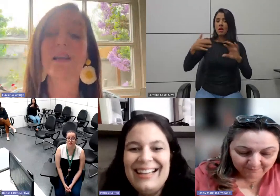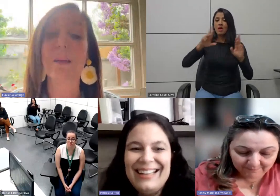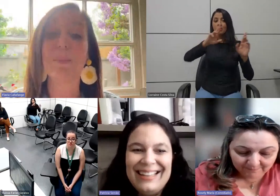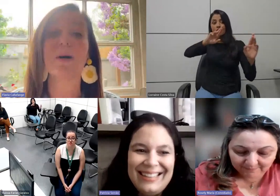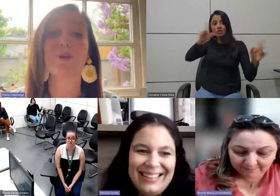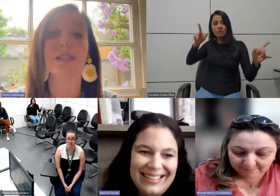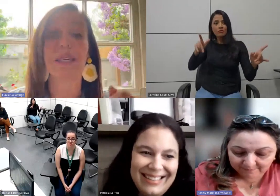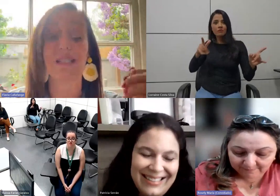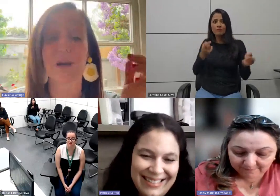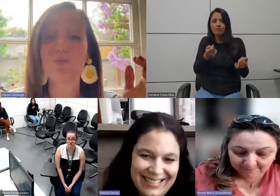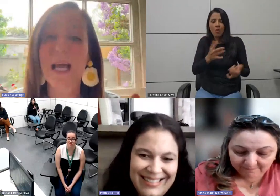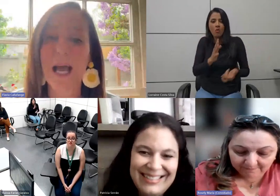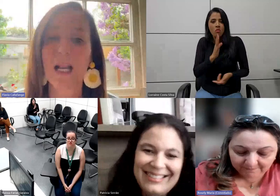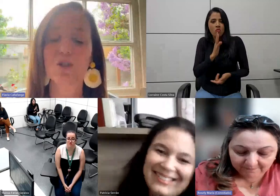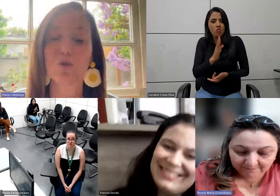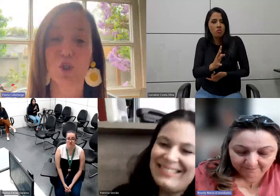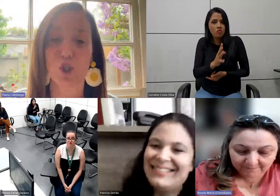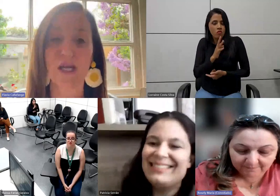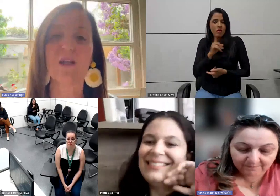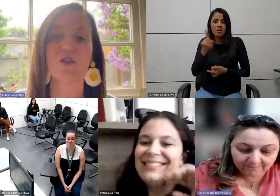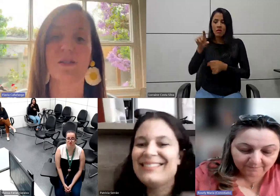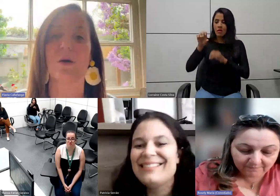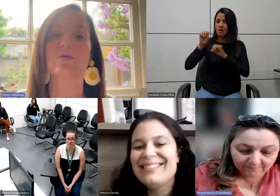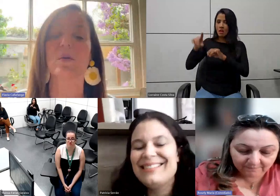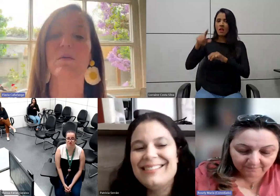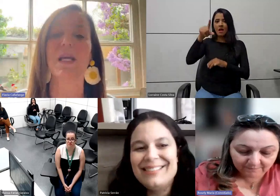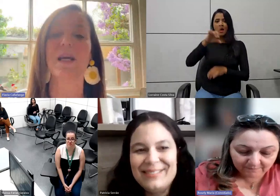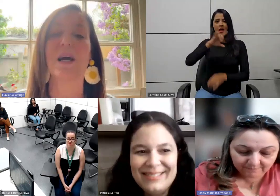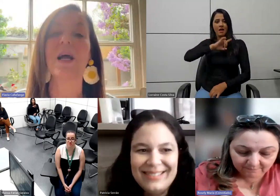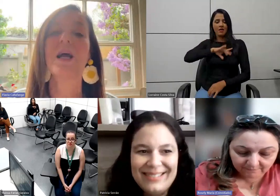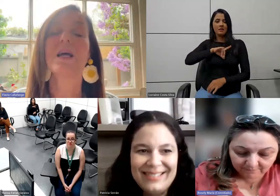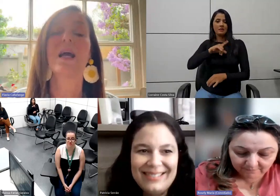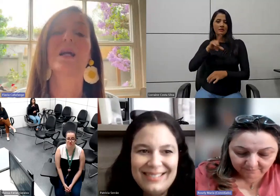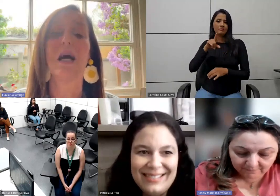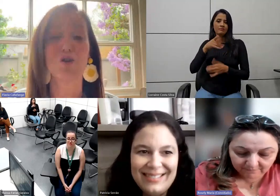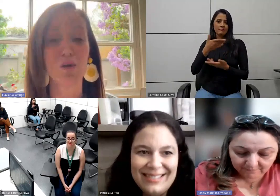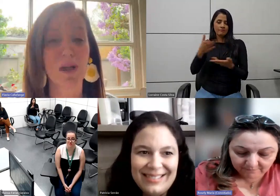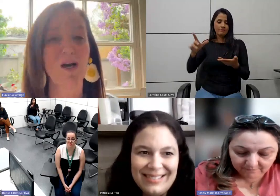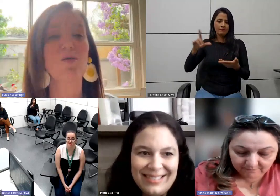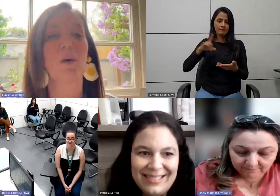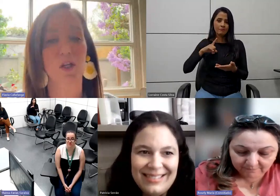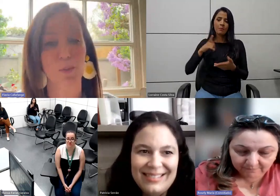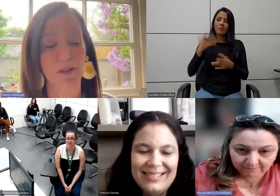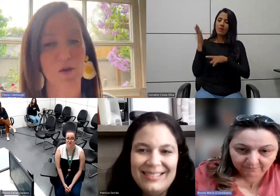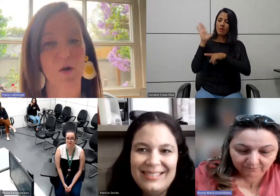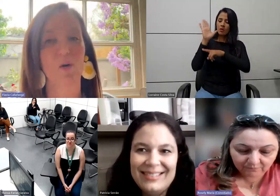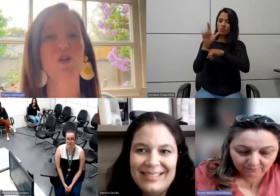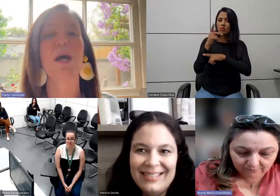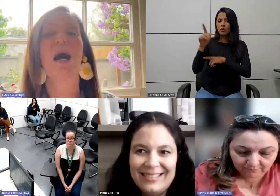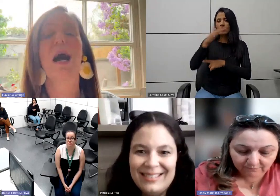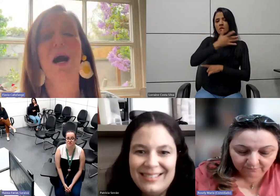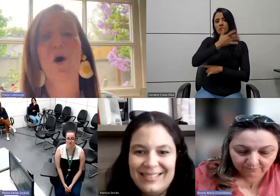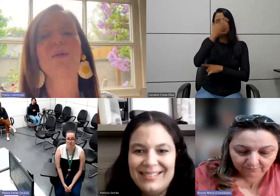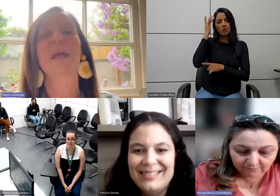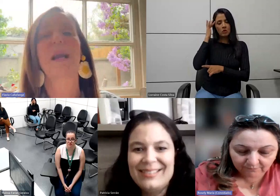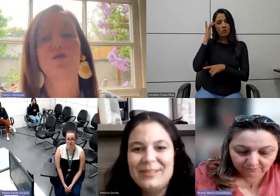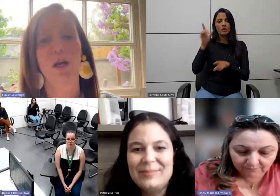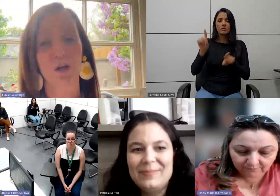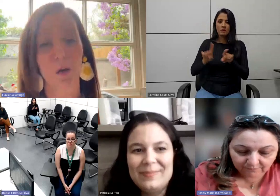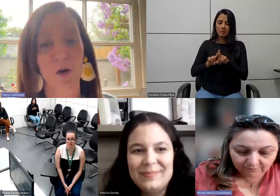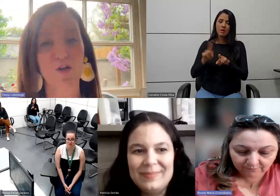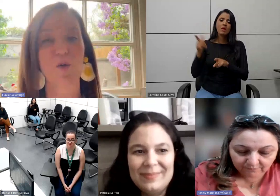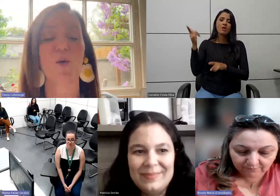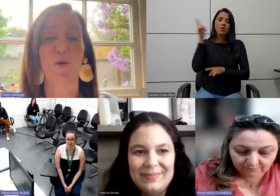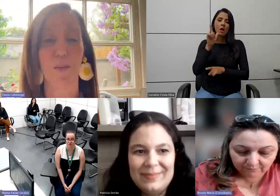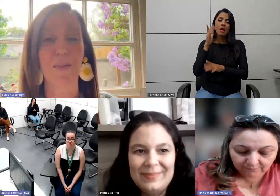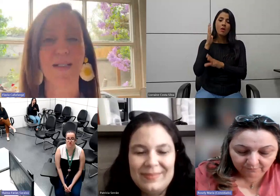e ela, a associação dela no Chile de desautonomia, e ela está ajudando outras pessoas a obterem